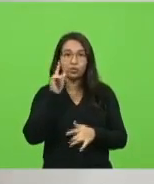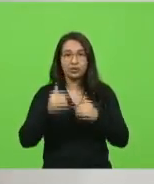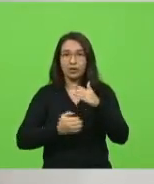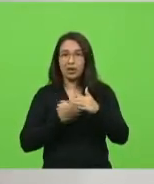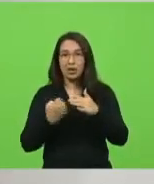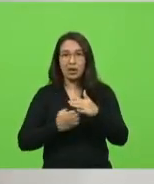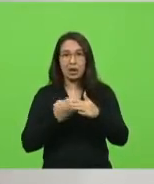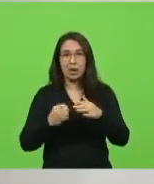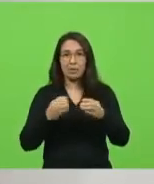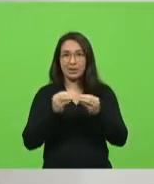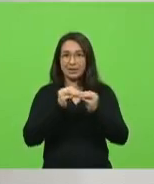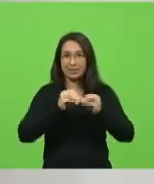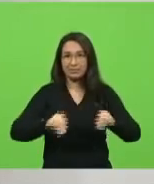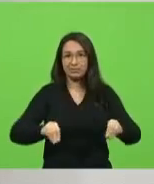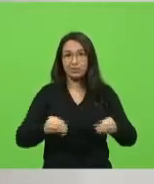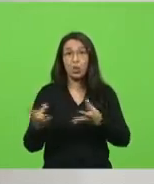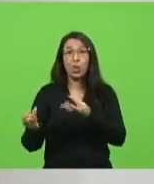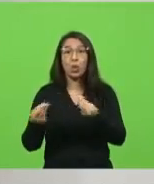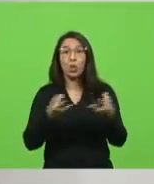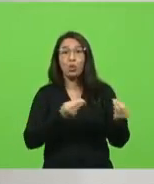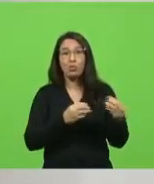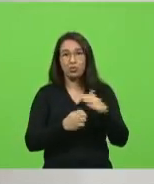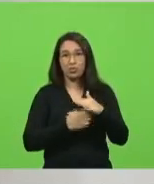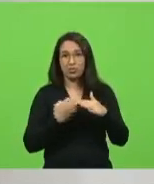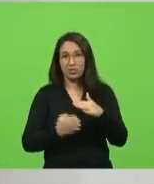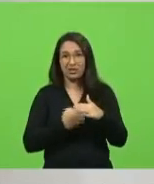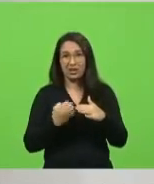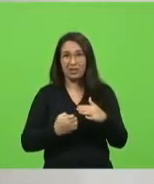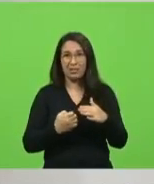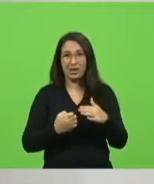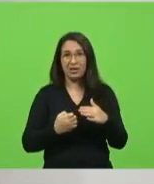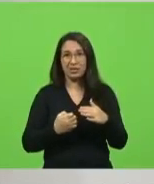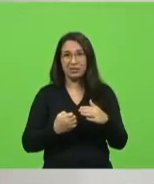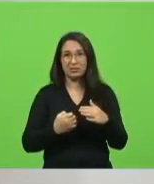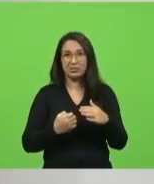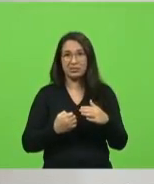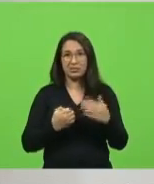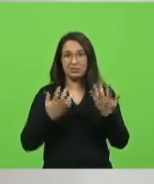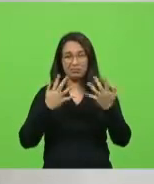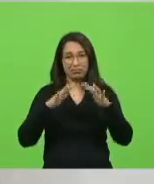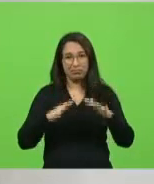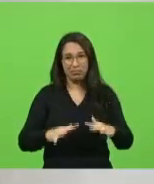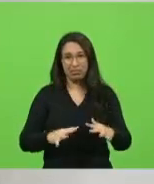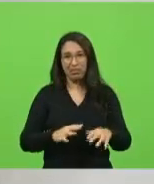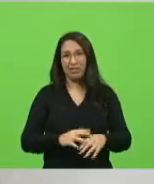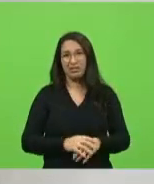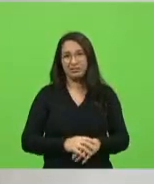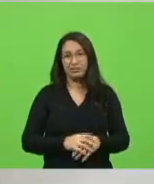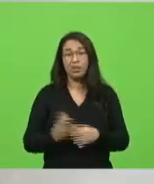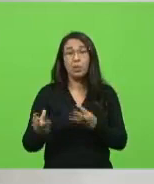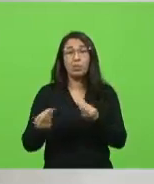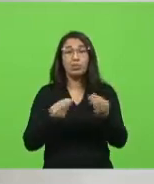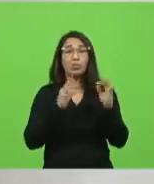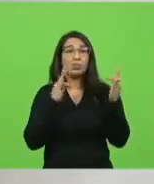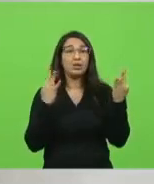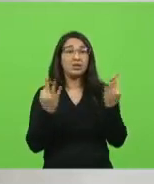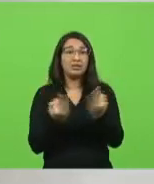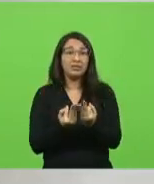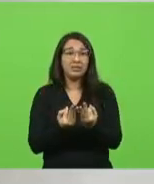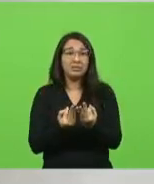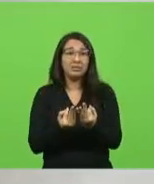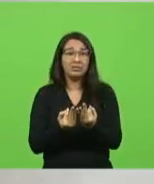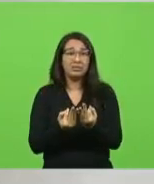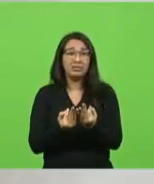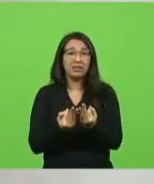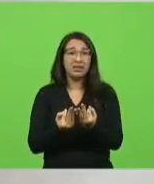empregos indo ladeira abaixo. Inúmeras famílias sem ter como se